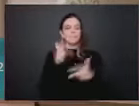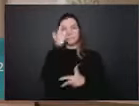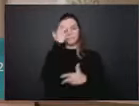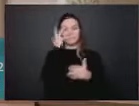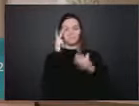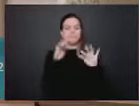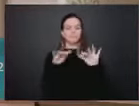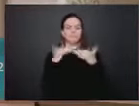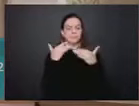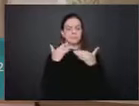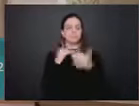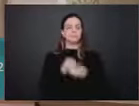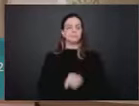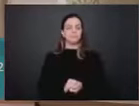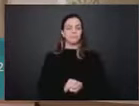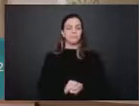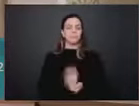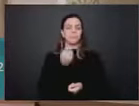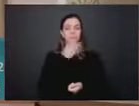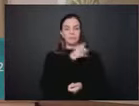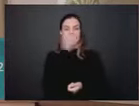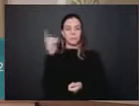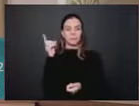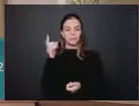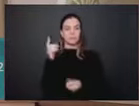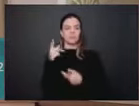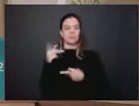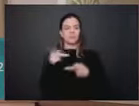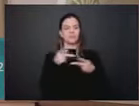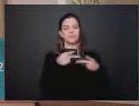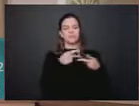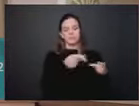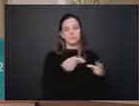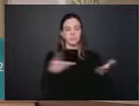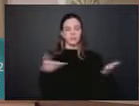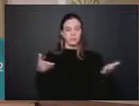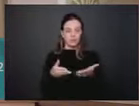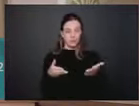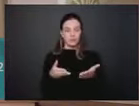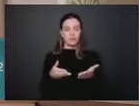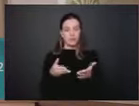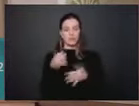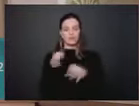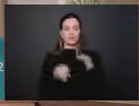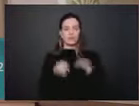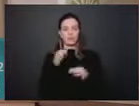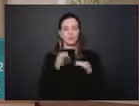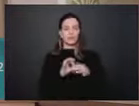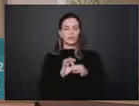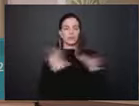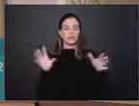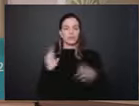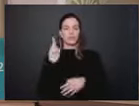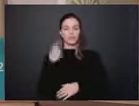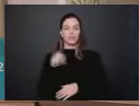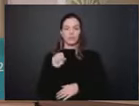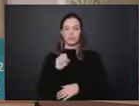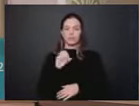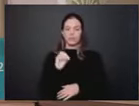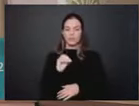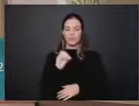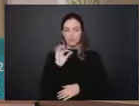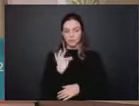sessão, bom dia aos nossos convidados. Hoje, a Tribuna Livre, apresentação de Self Storage, auto armazenamento.